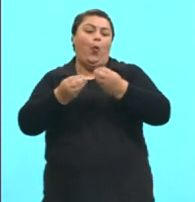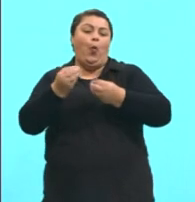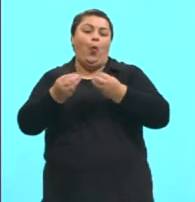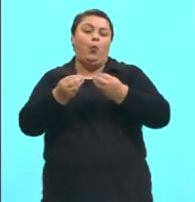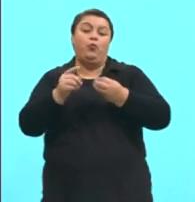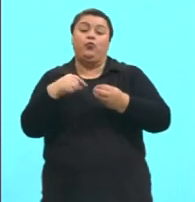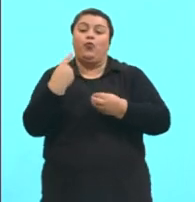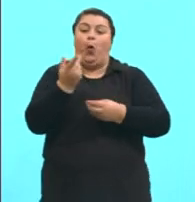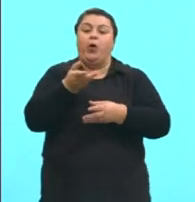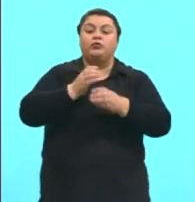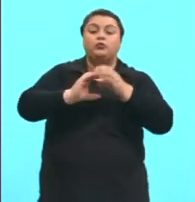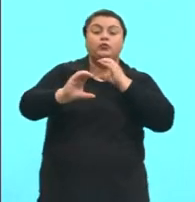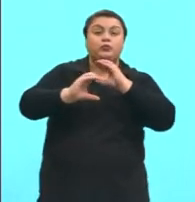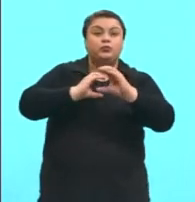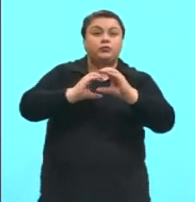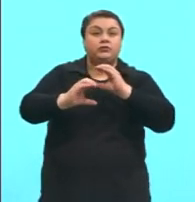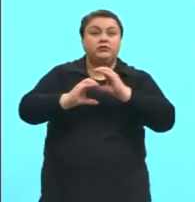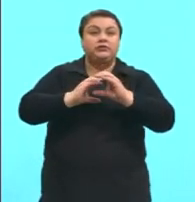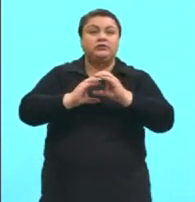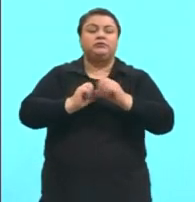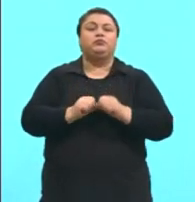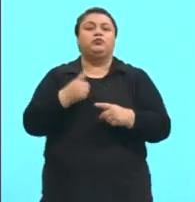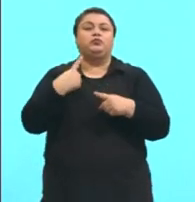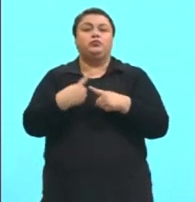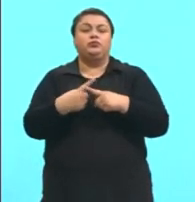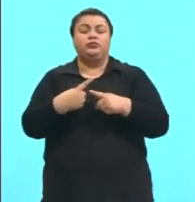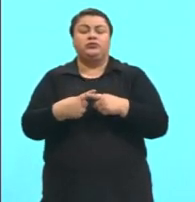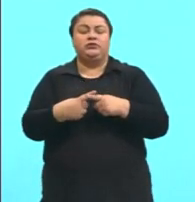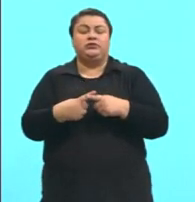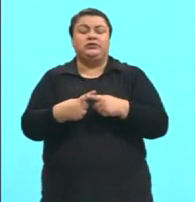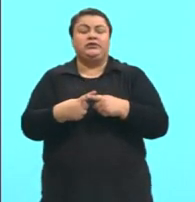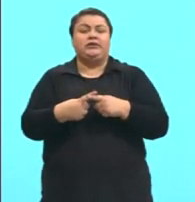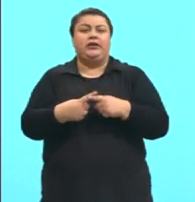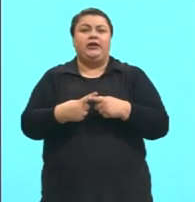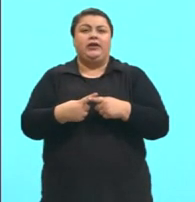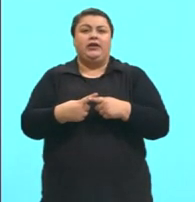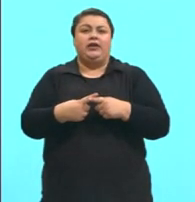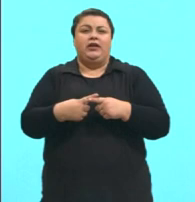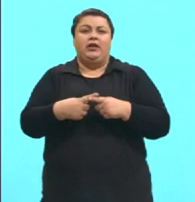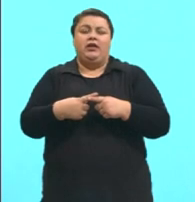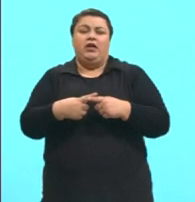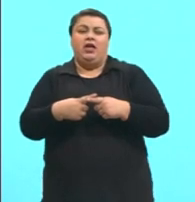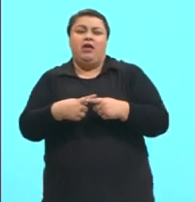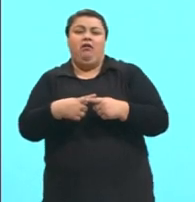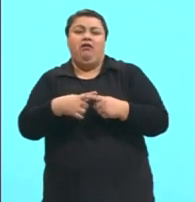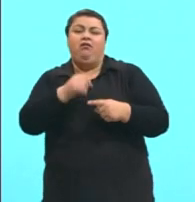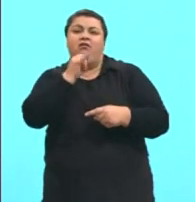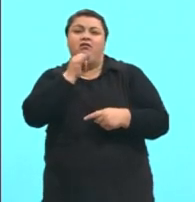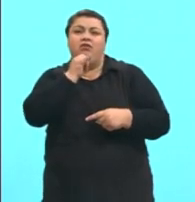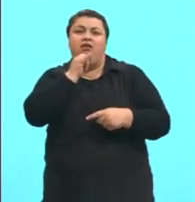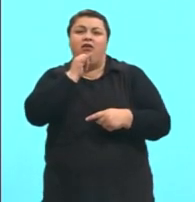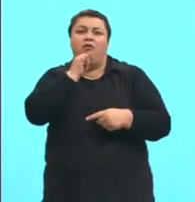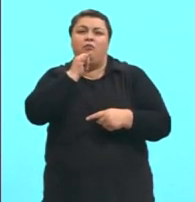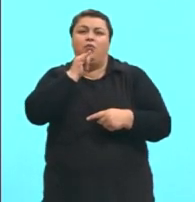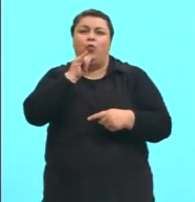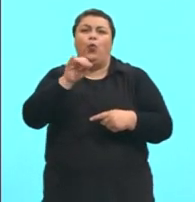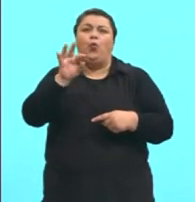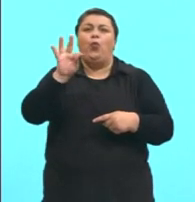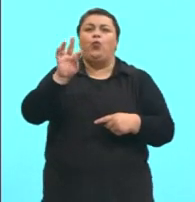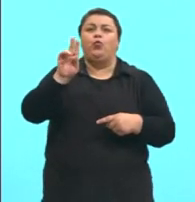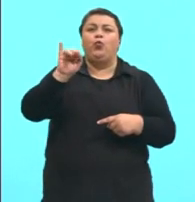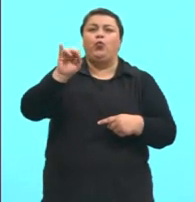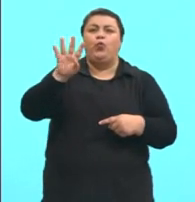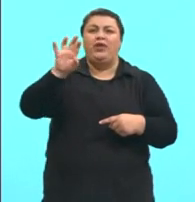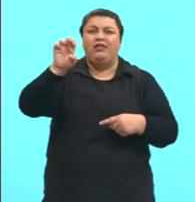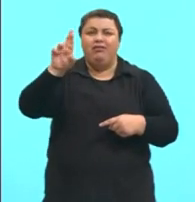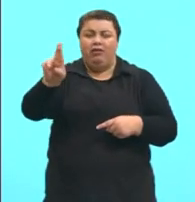modo de comunicação. Porque a gente tem, por exemplo, o Twitter. O Twitter, quando ele começou, ele tinha só 140